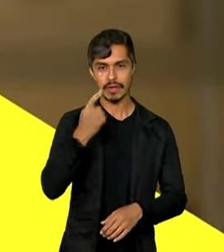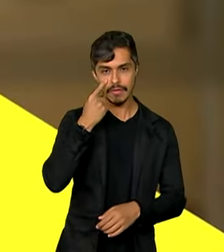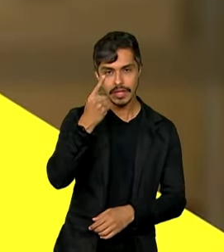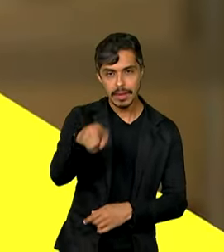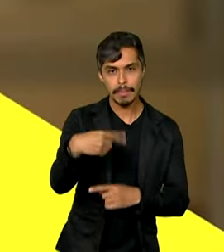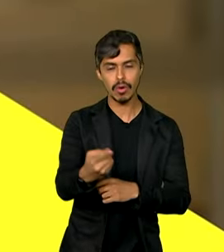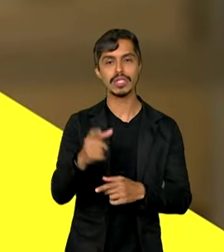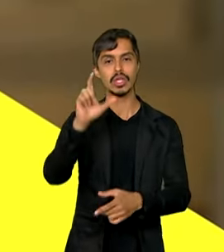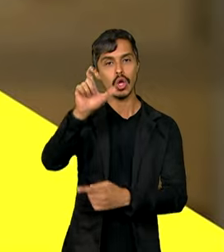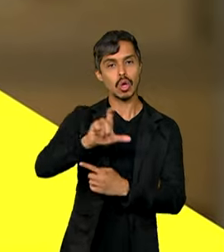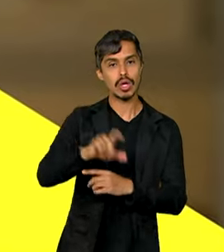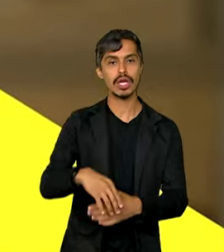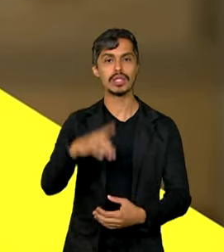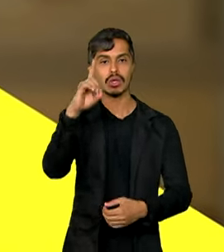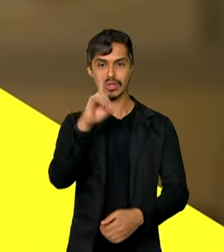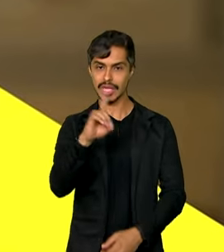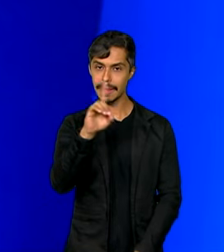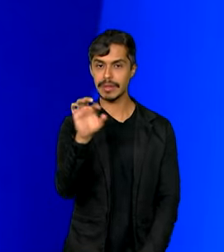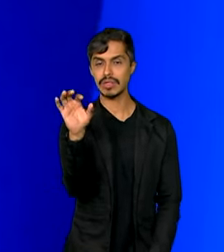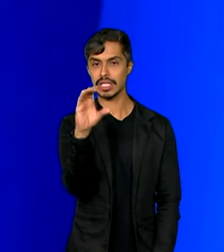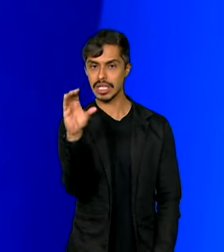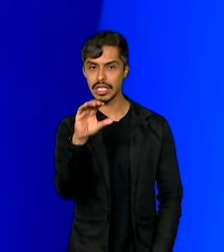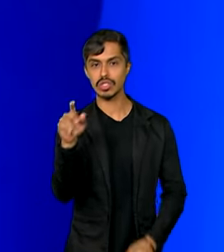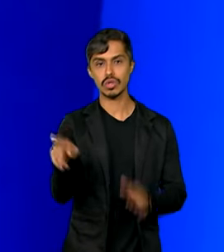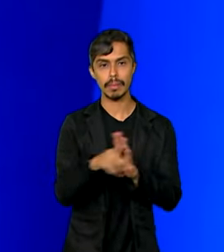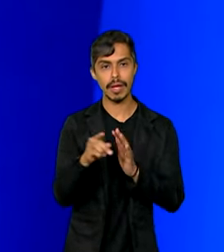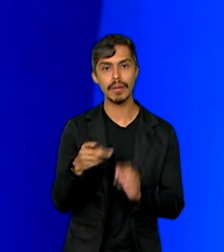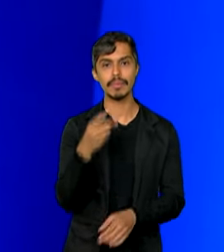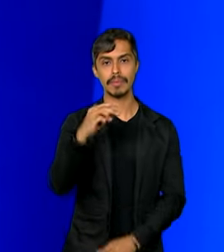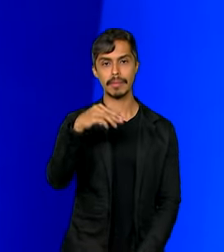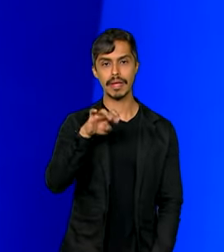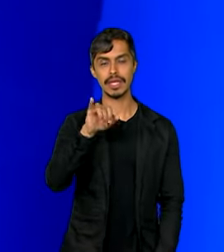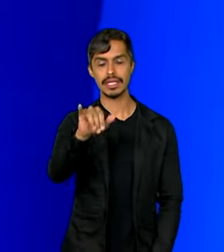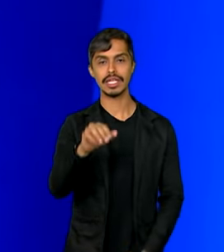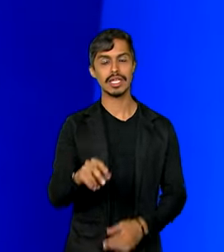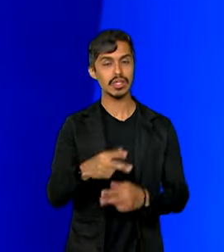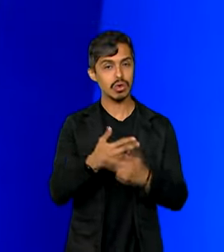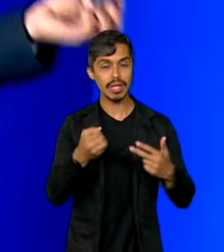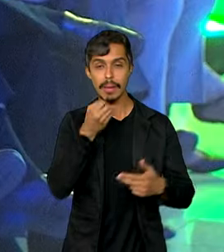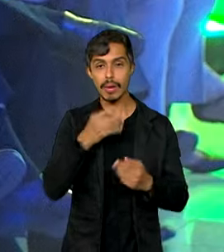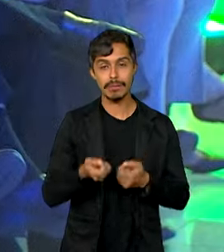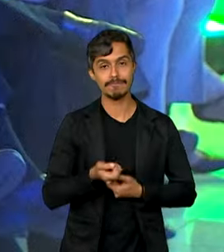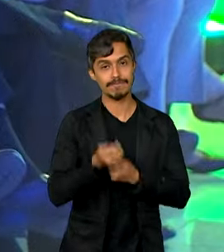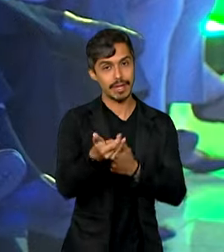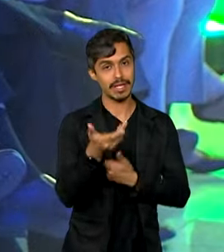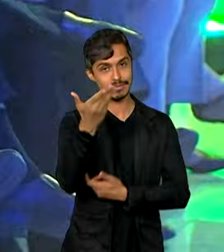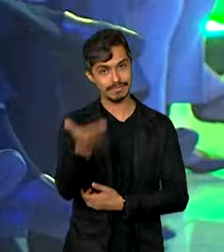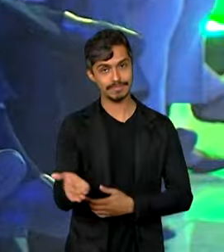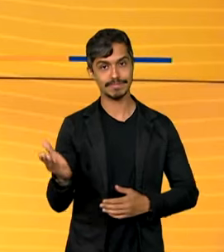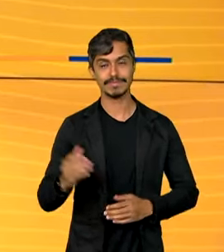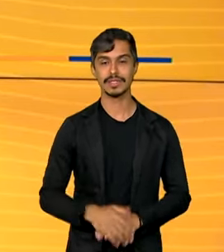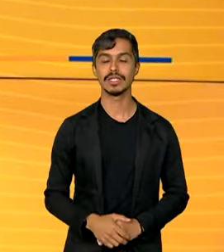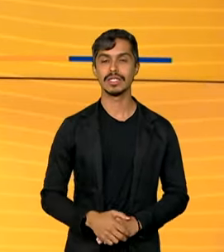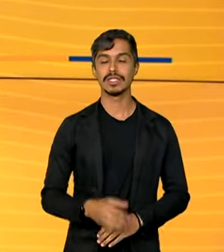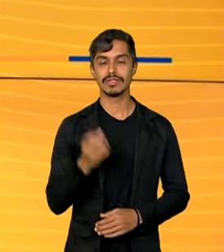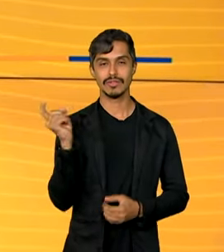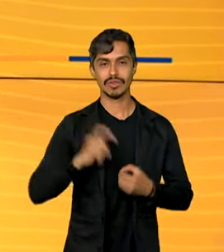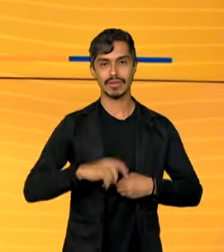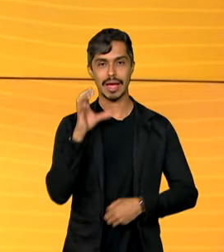com a função débito e crédito e vantagens para o microempreendedor brasileiro. A gente volta já já.